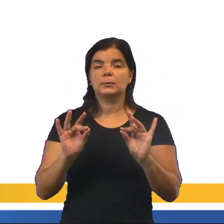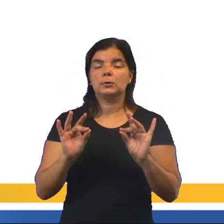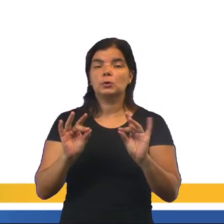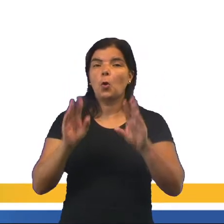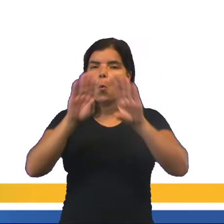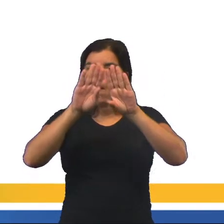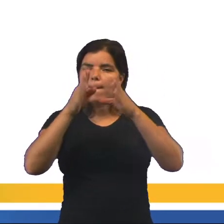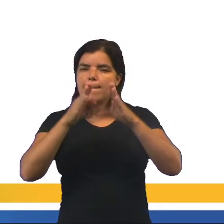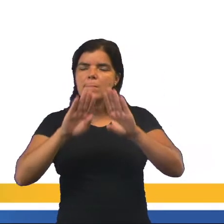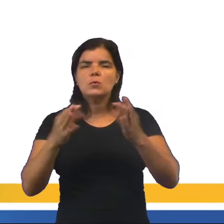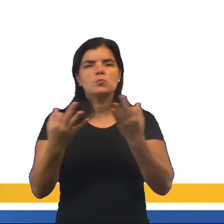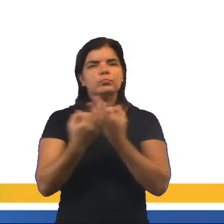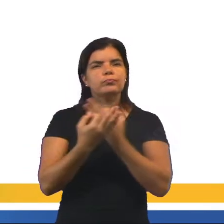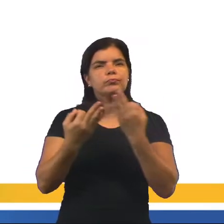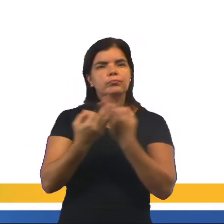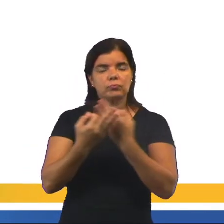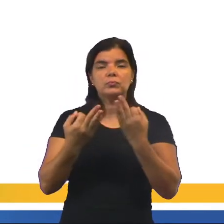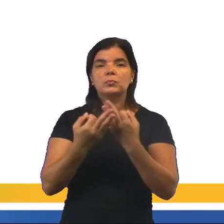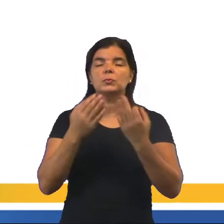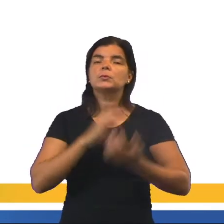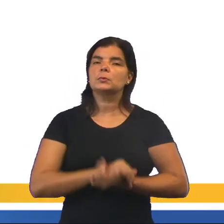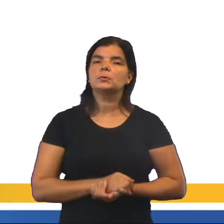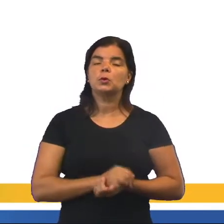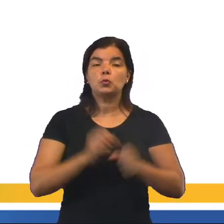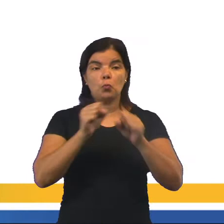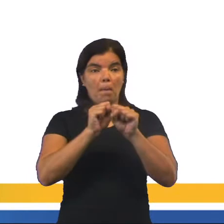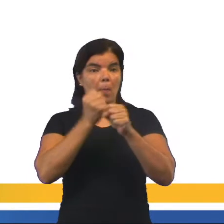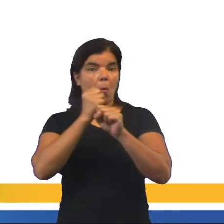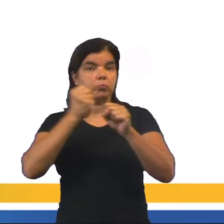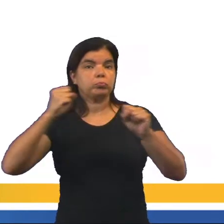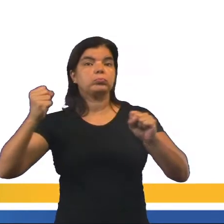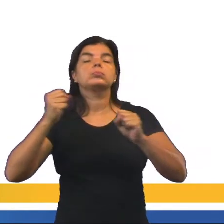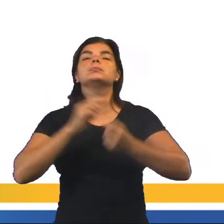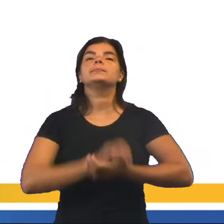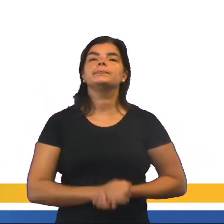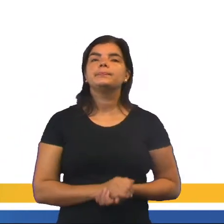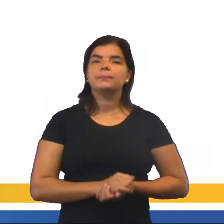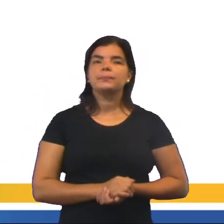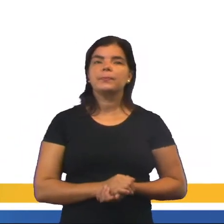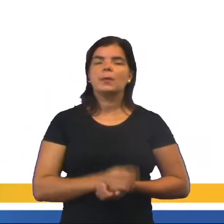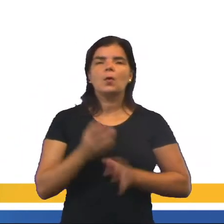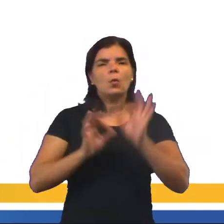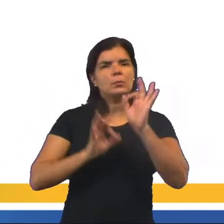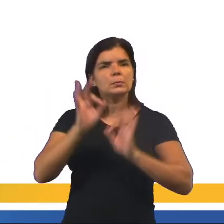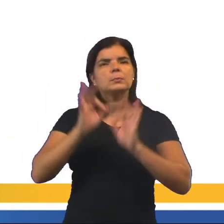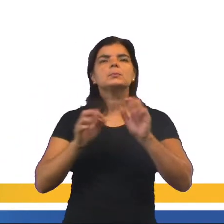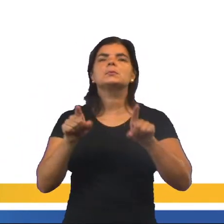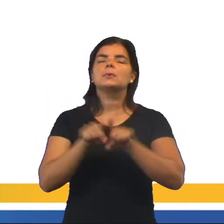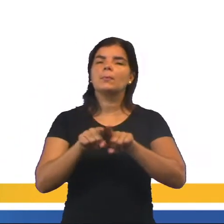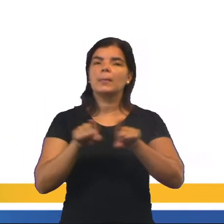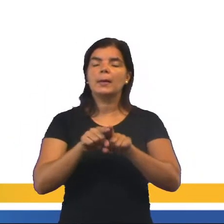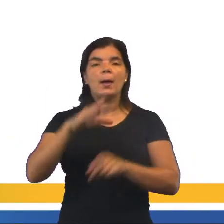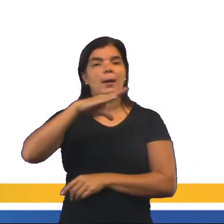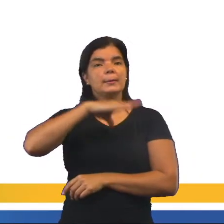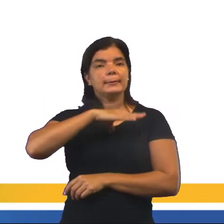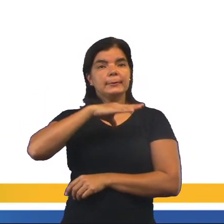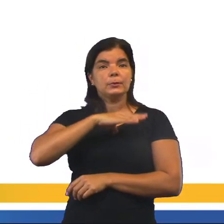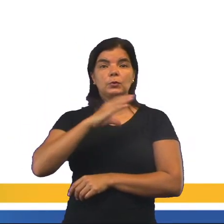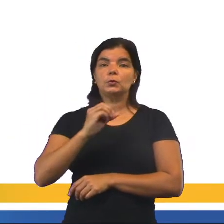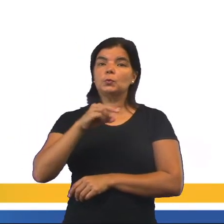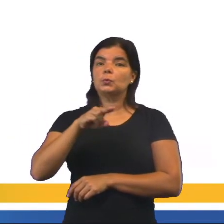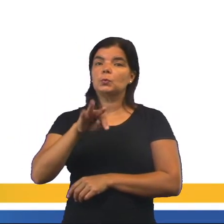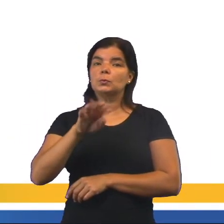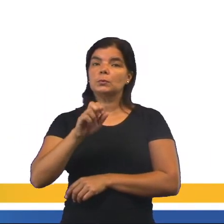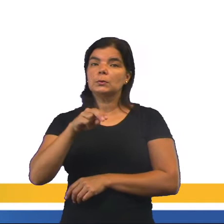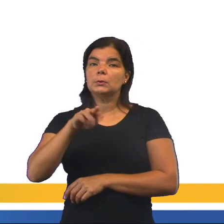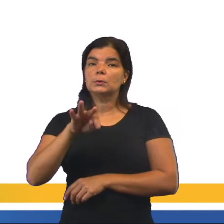a arquitetura muito bem feita, tudo bem grande, tudo bem ornamentado. A cidade de Constantinopla